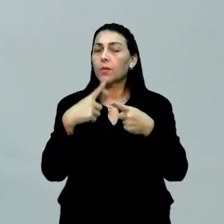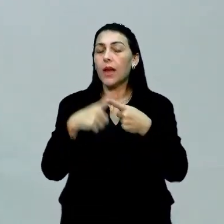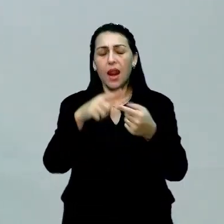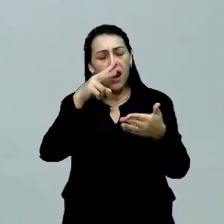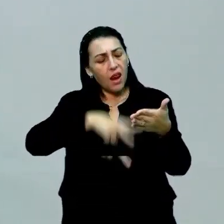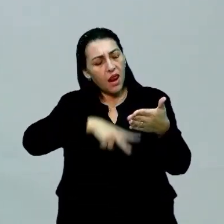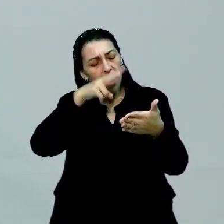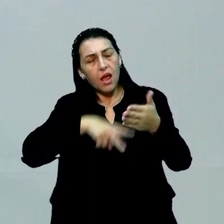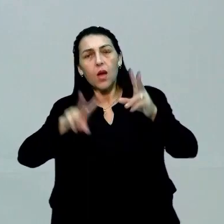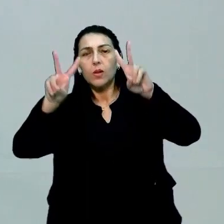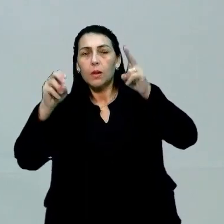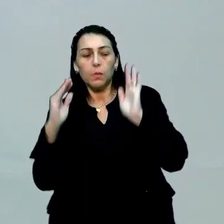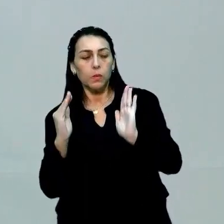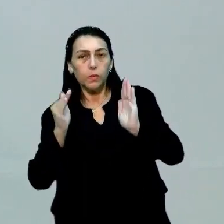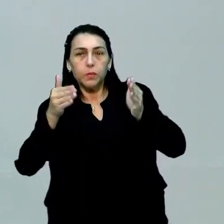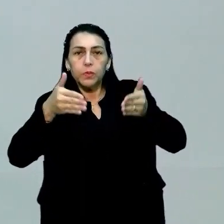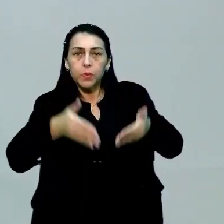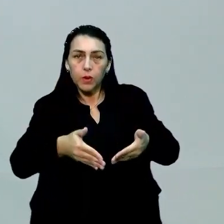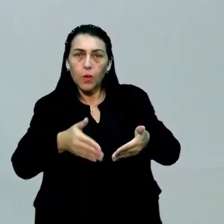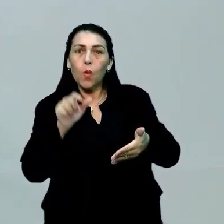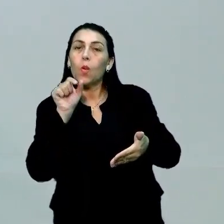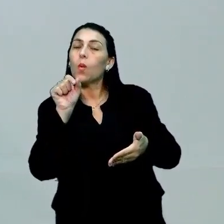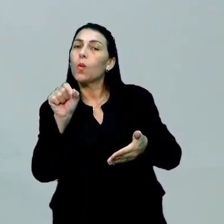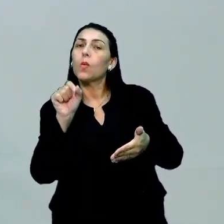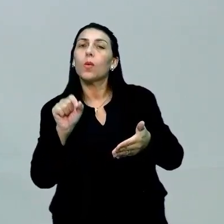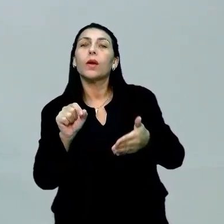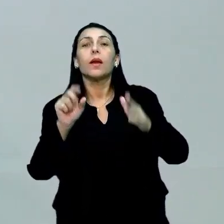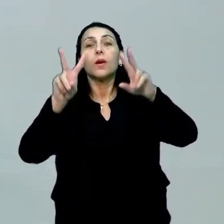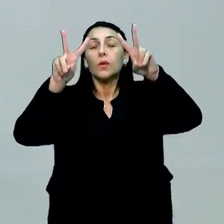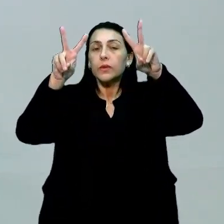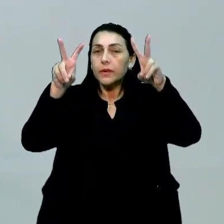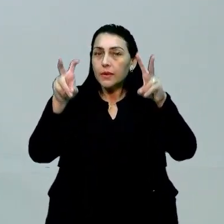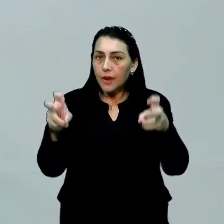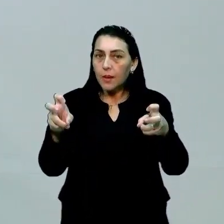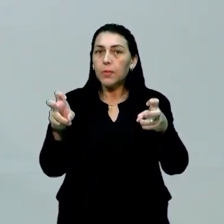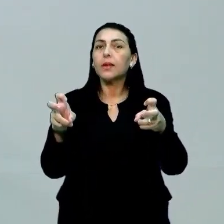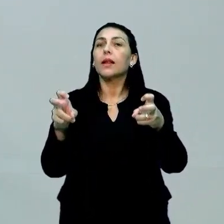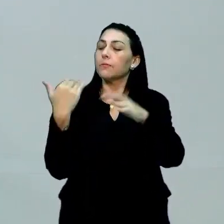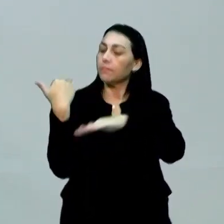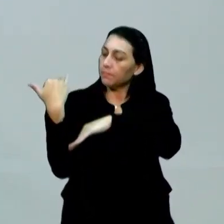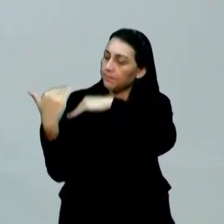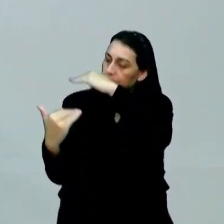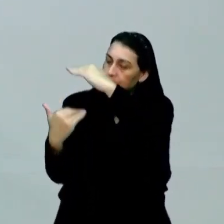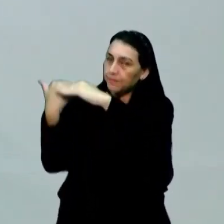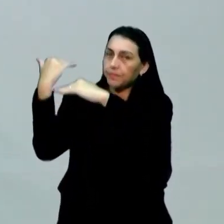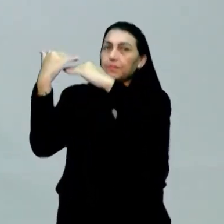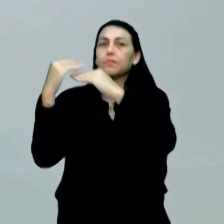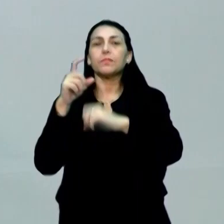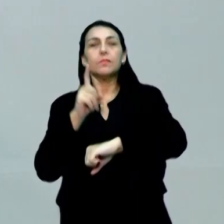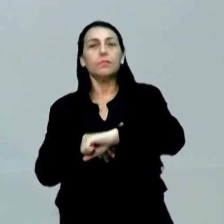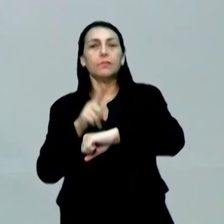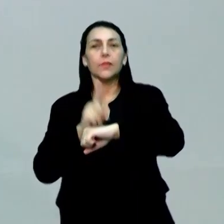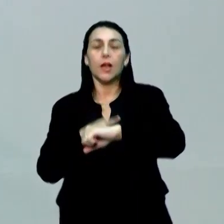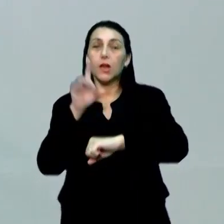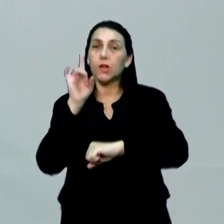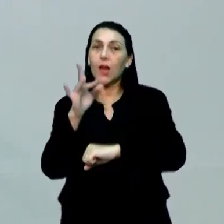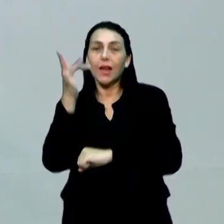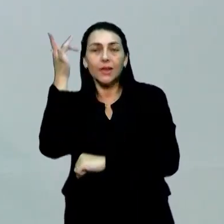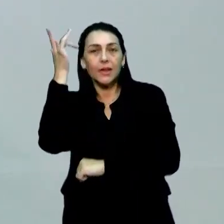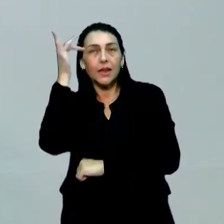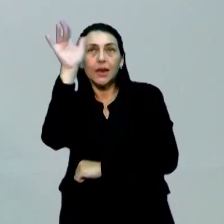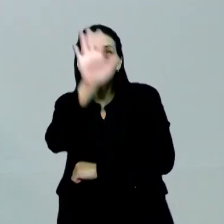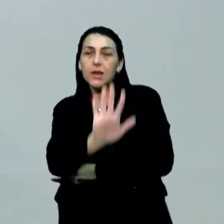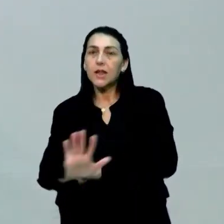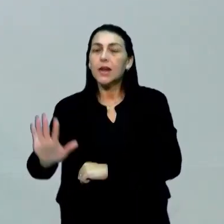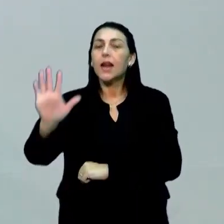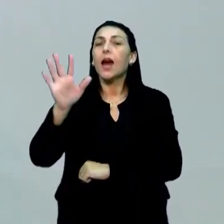lê o tema, você tem que focar para o que aquele tema está sendo desenvolvido ali naquele momento. Você não pode simplesmente achar que é geral e